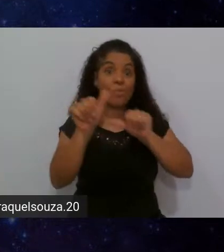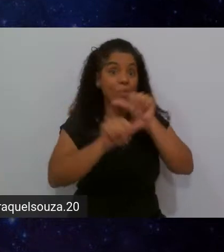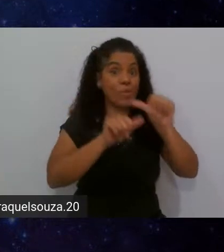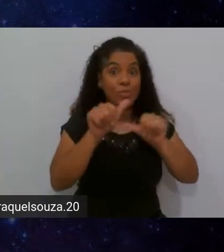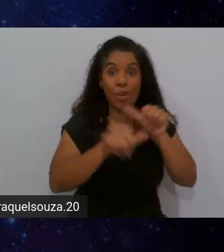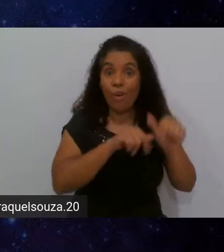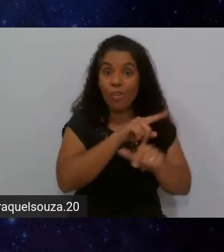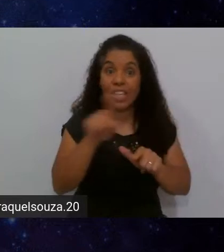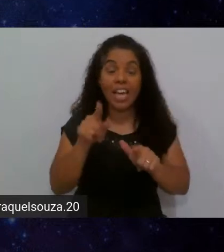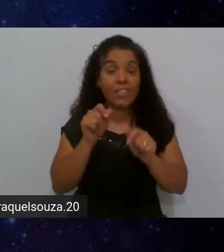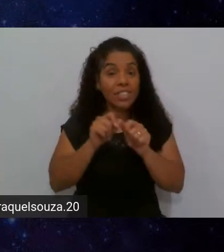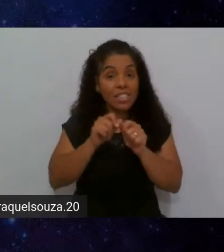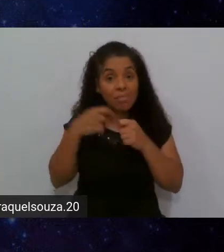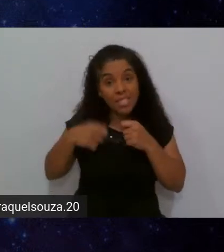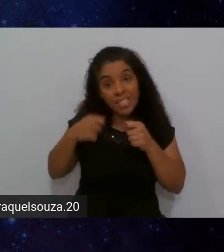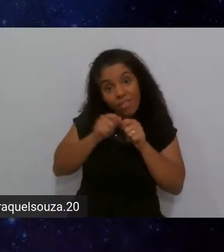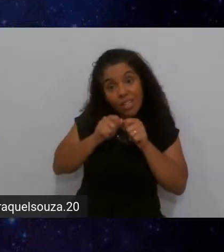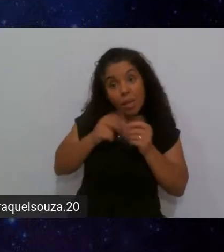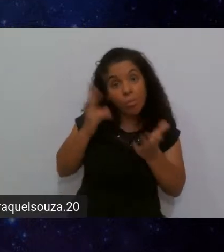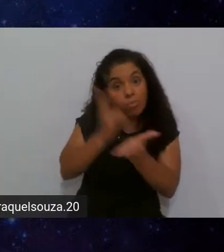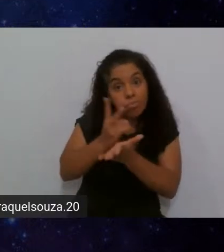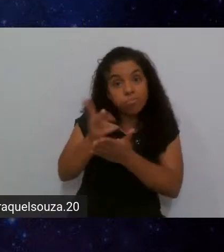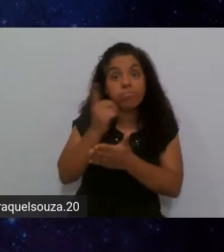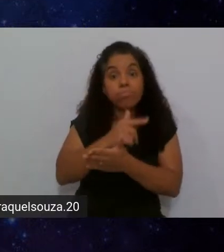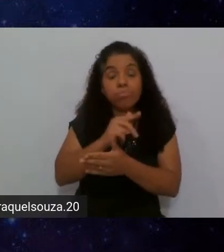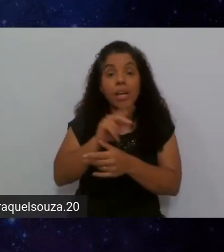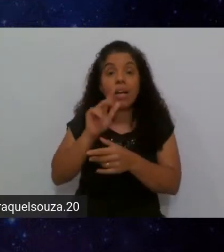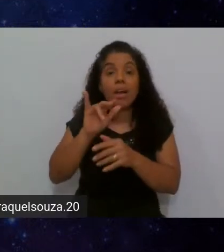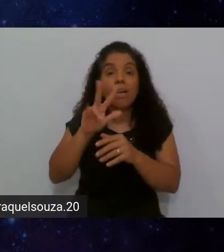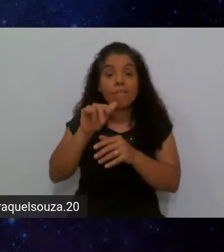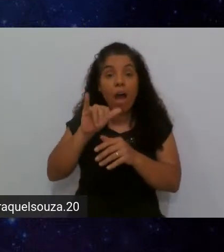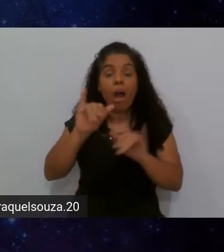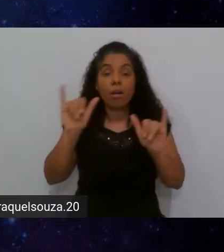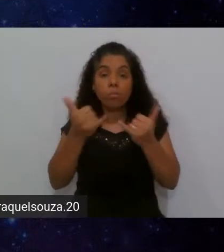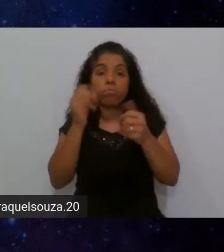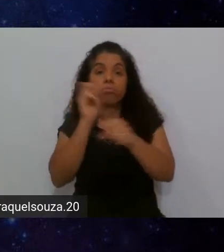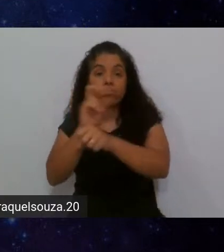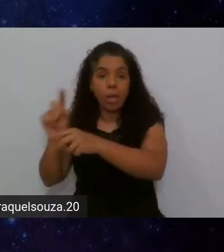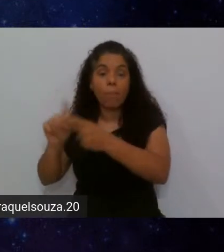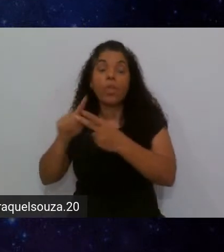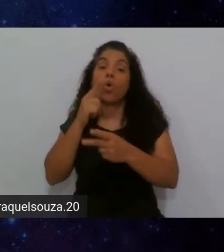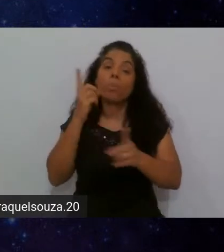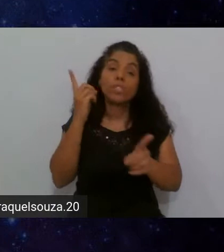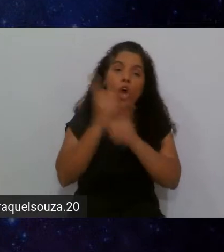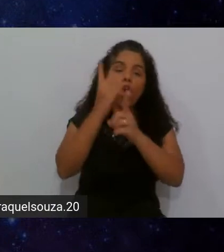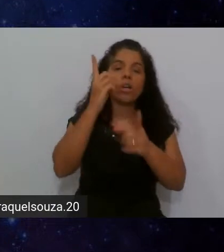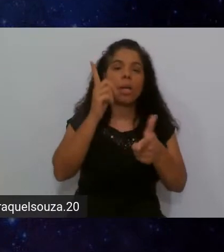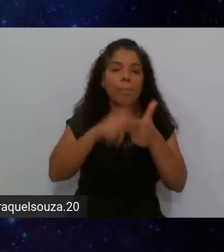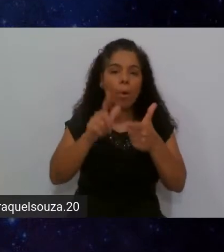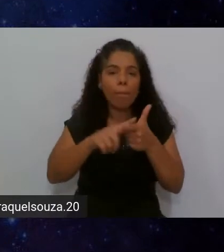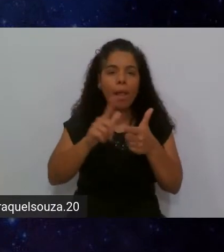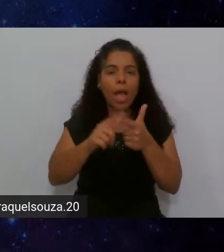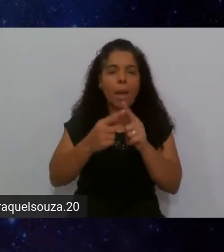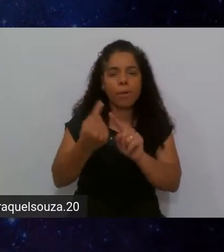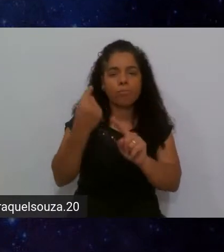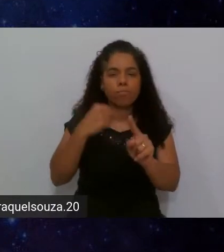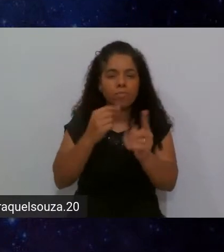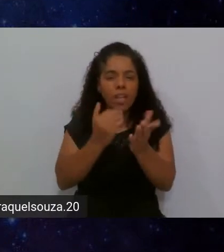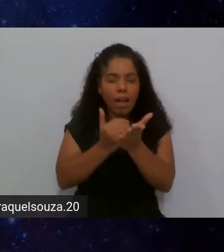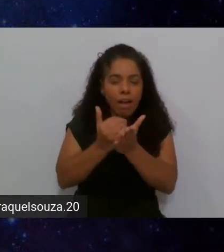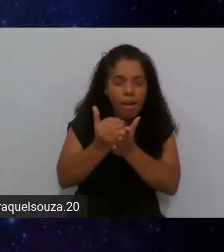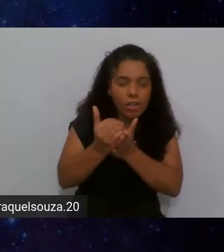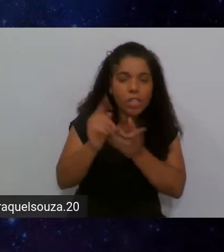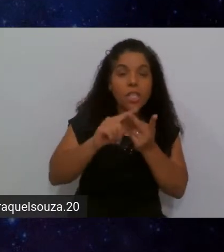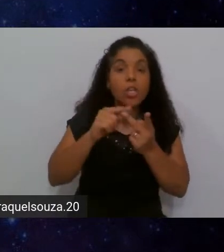para seguir em frente como que vocês sabem como que vocês podem fazer para encontrar problemas já desde a raiz como fazer para